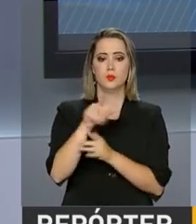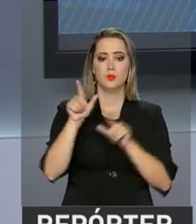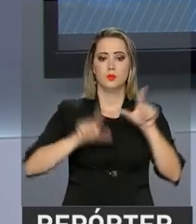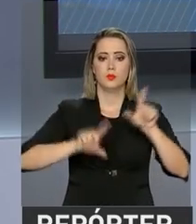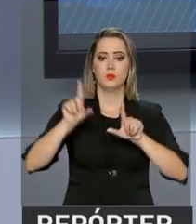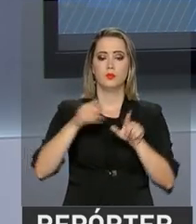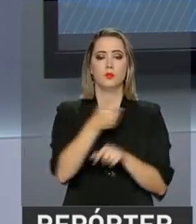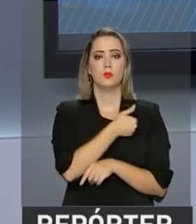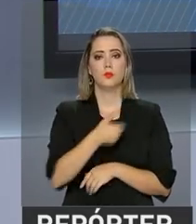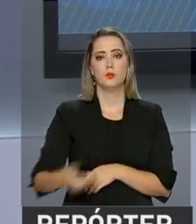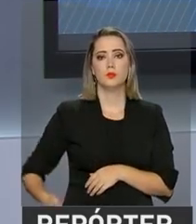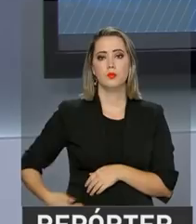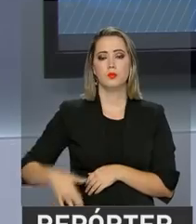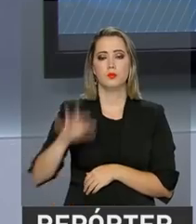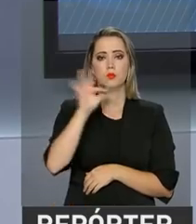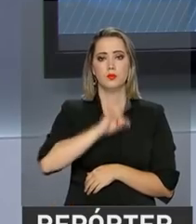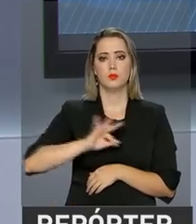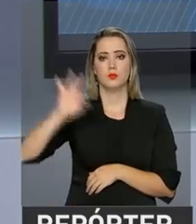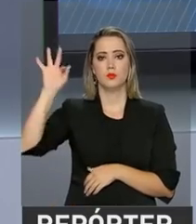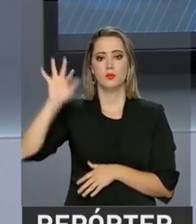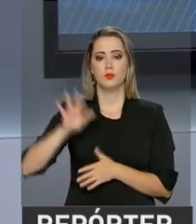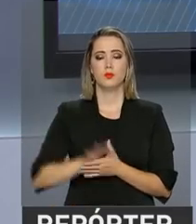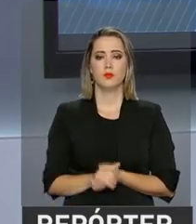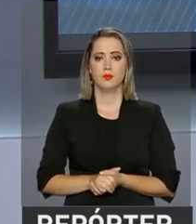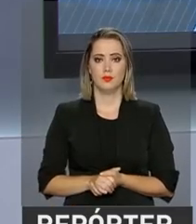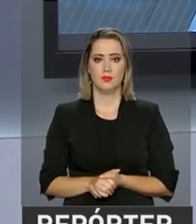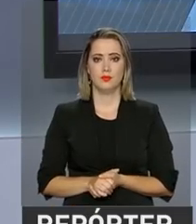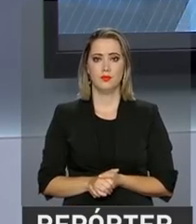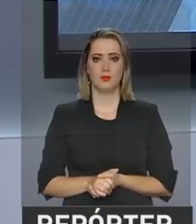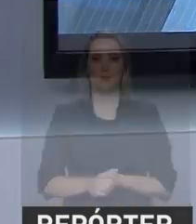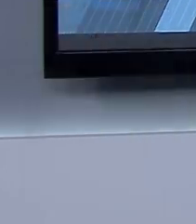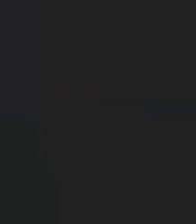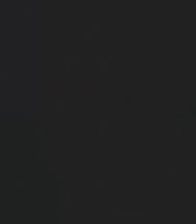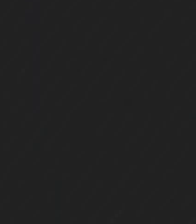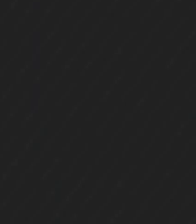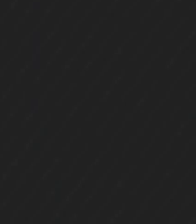Continue com a gente aqui na NBR, a TV do Governo Federal. Tchau.